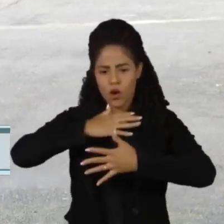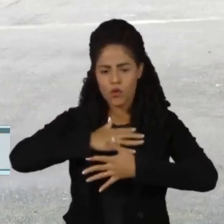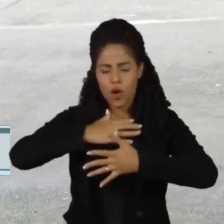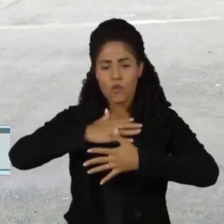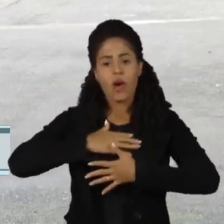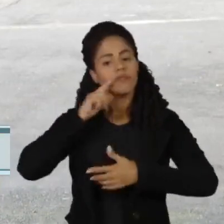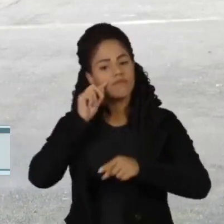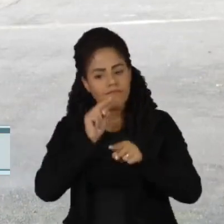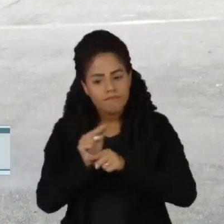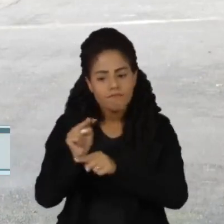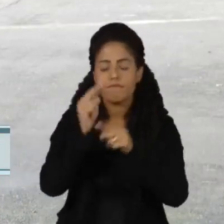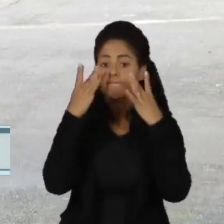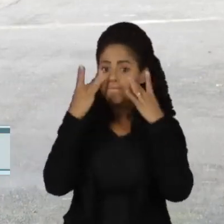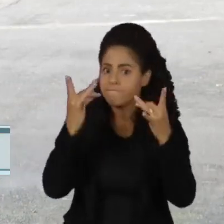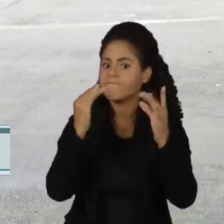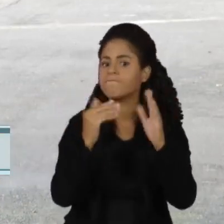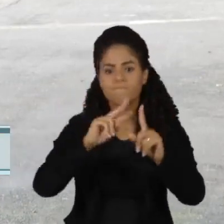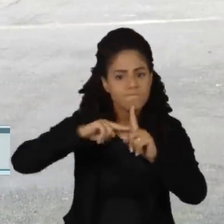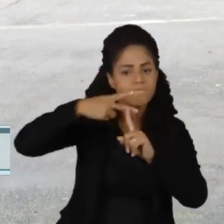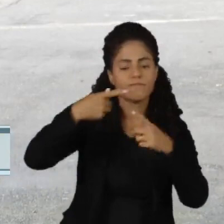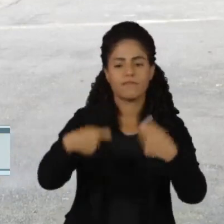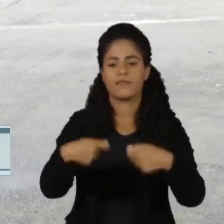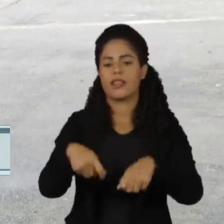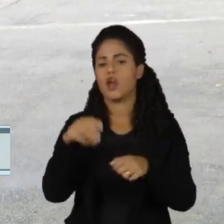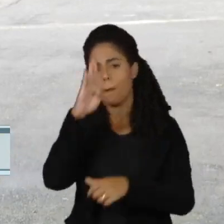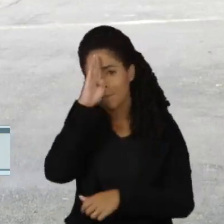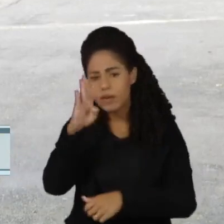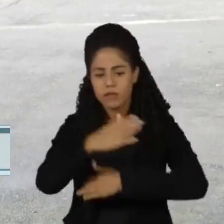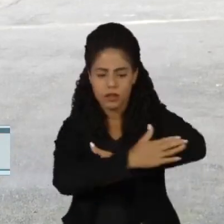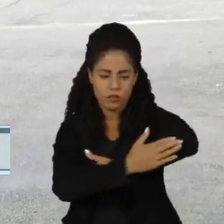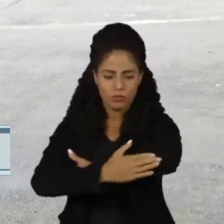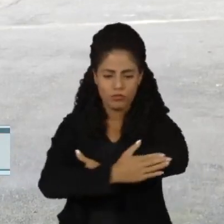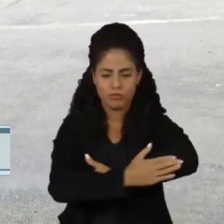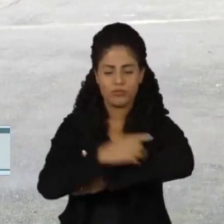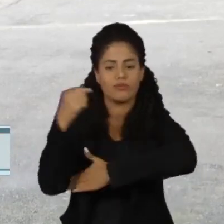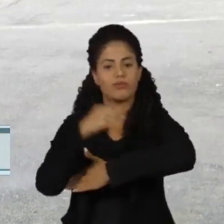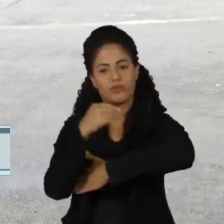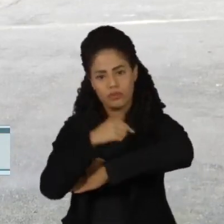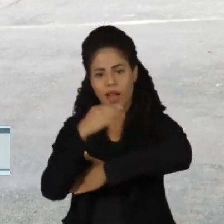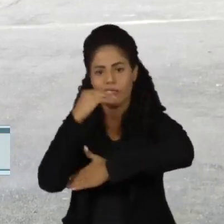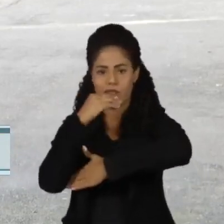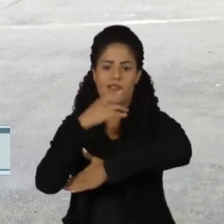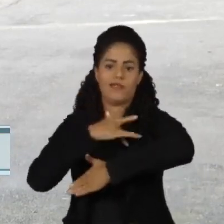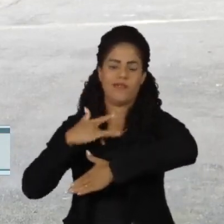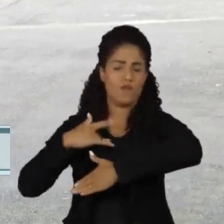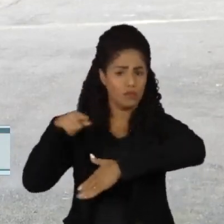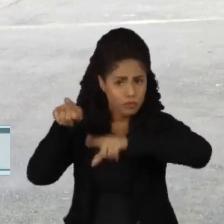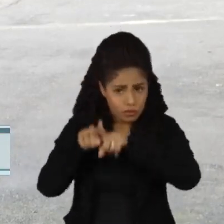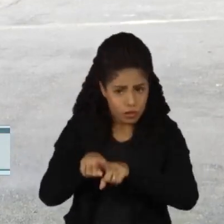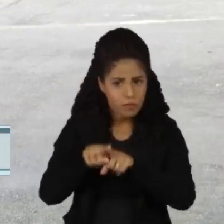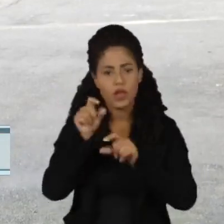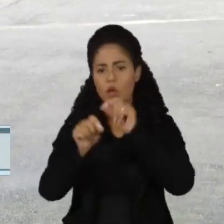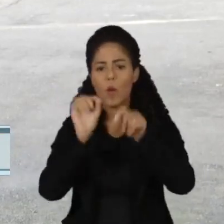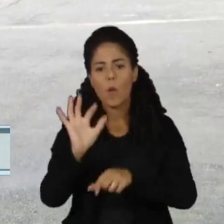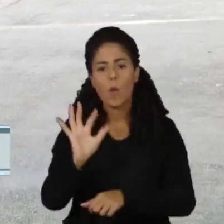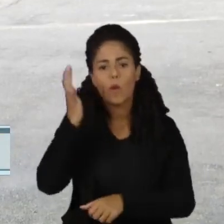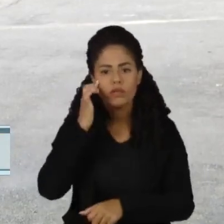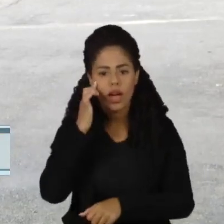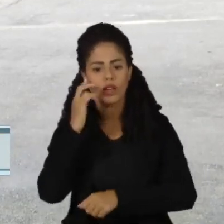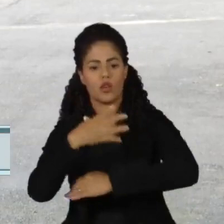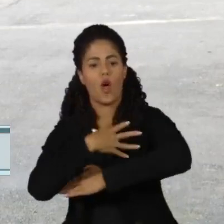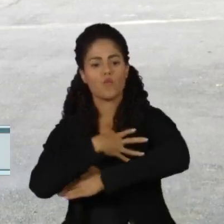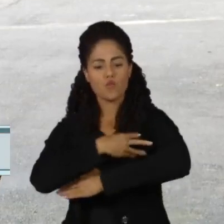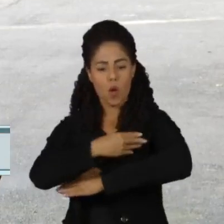redobrar os cuidados preventivos, principalmente com bebês que são mais vulneráveis. Isso inclui a oferta de